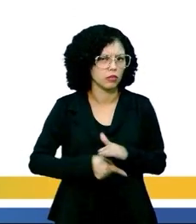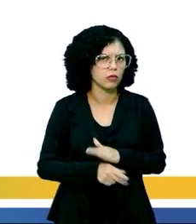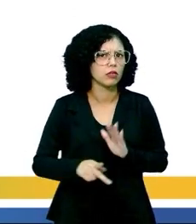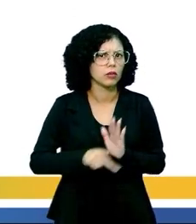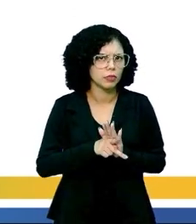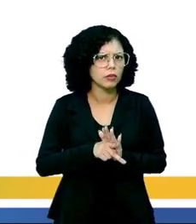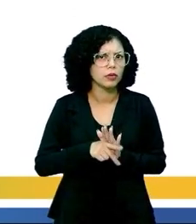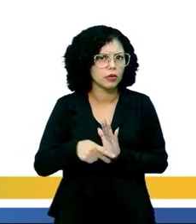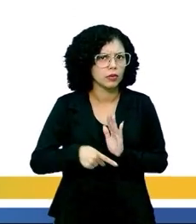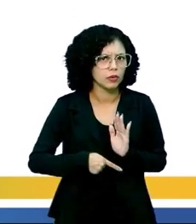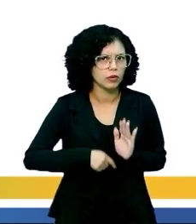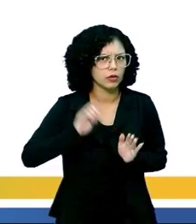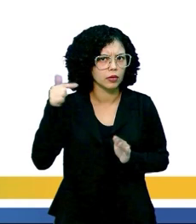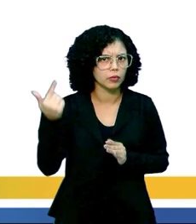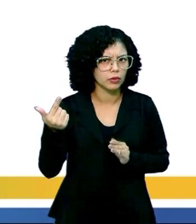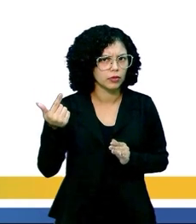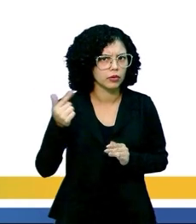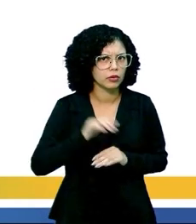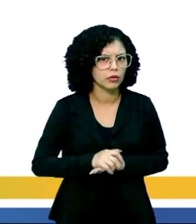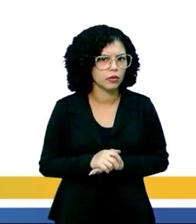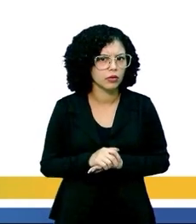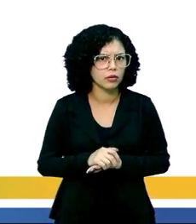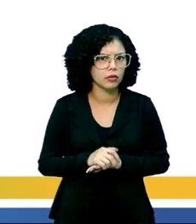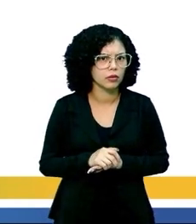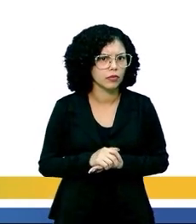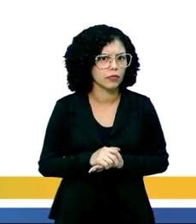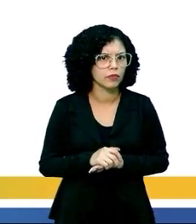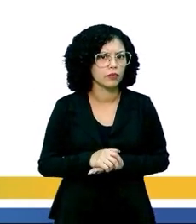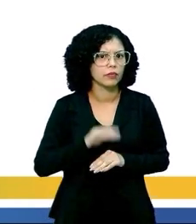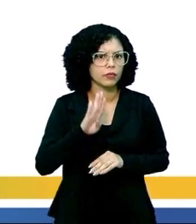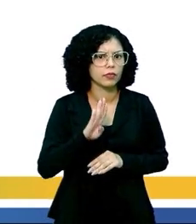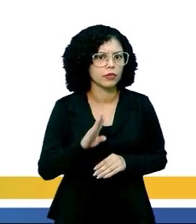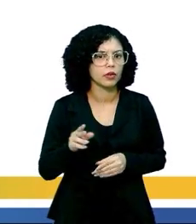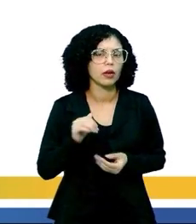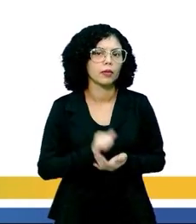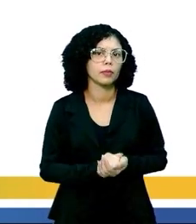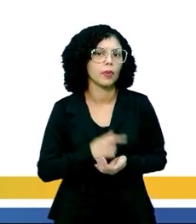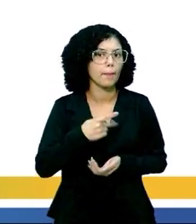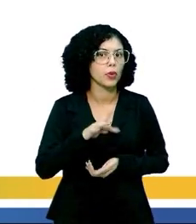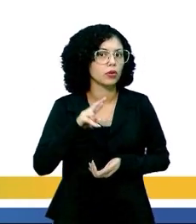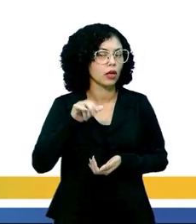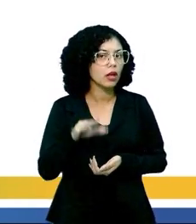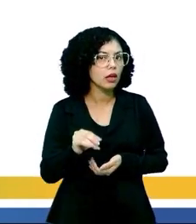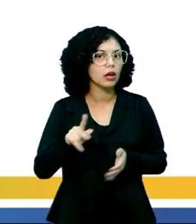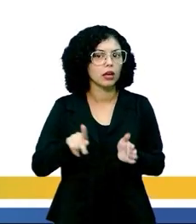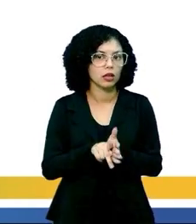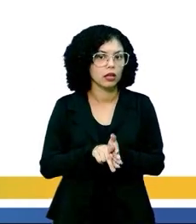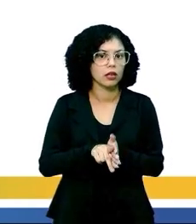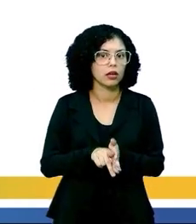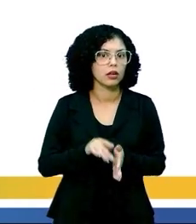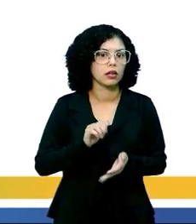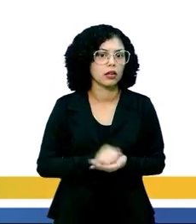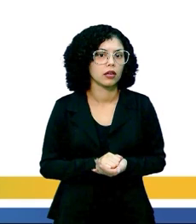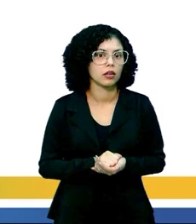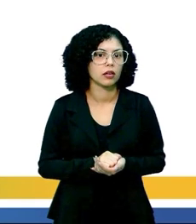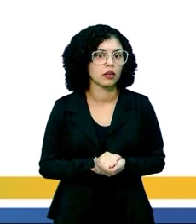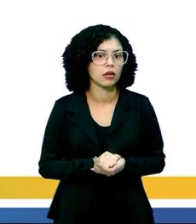no estômago e depois no intestino delgado? Alternativa B, nas proteínas e vesícula biliar?